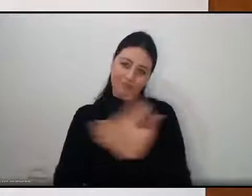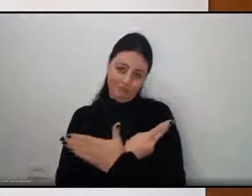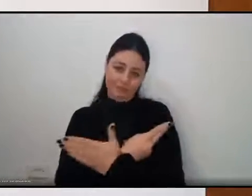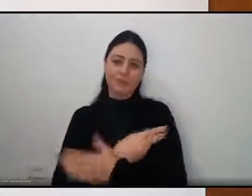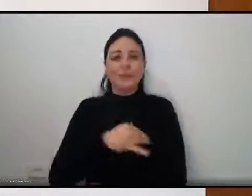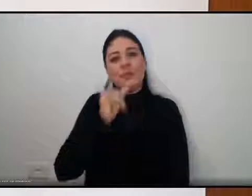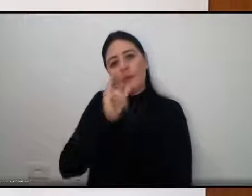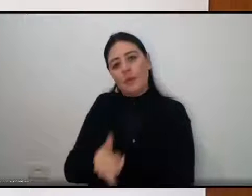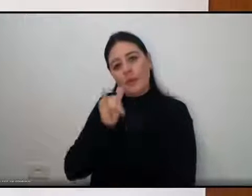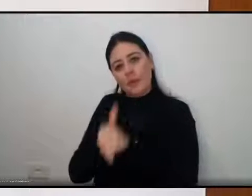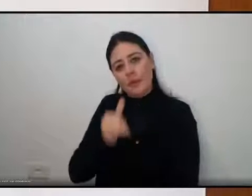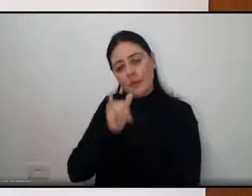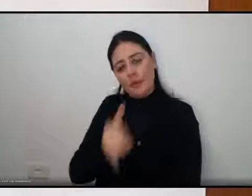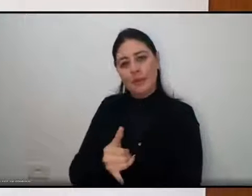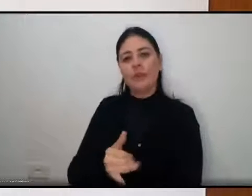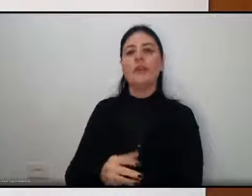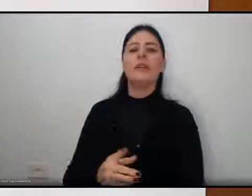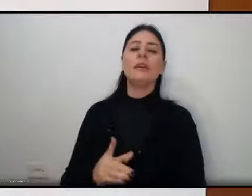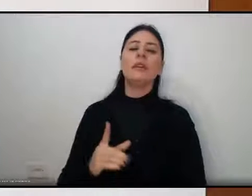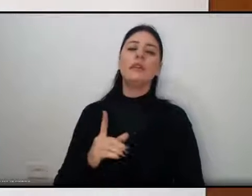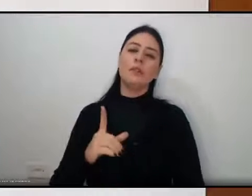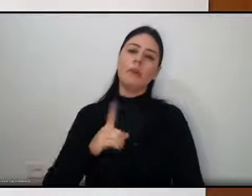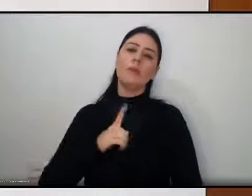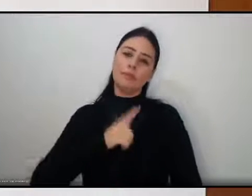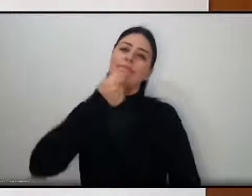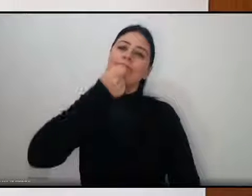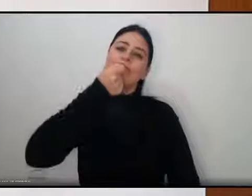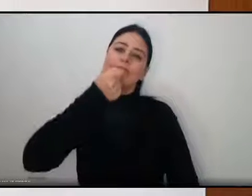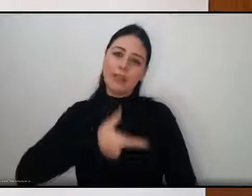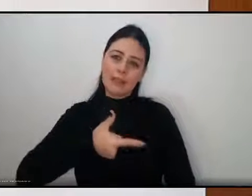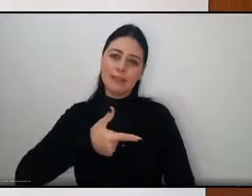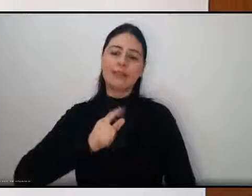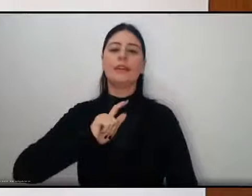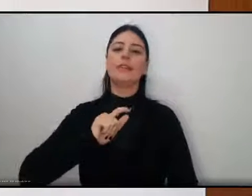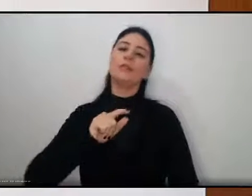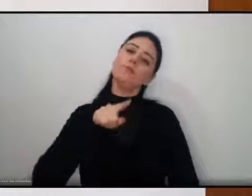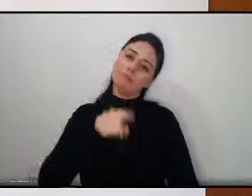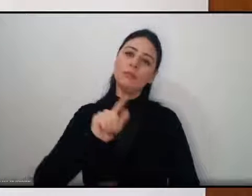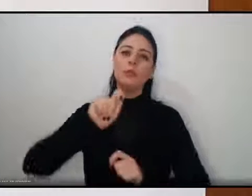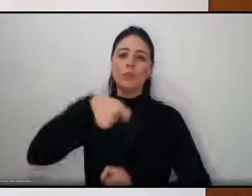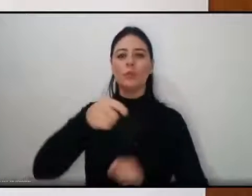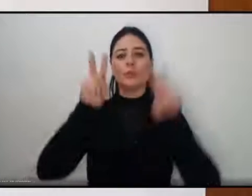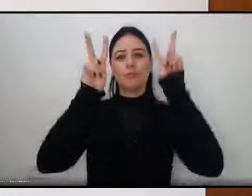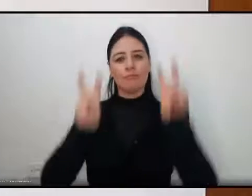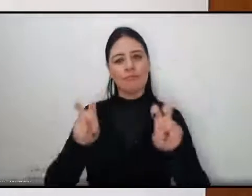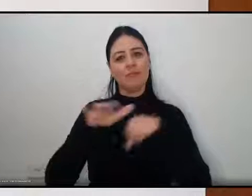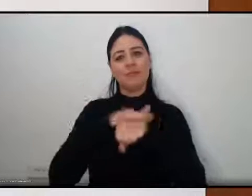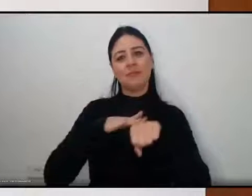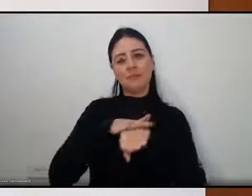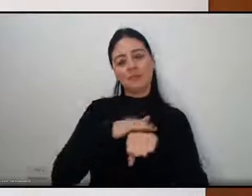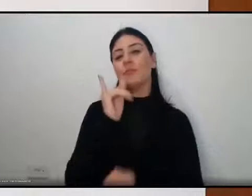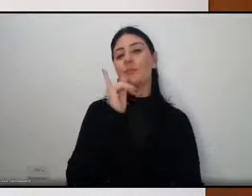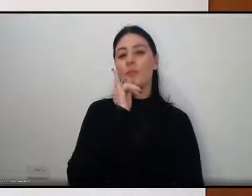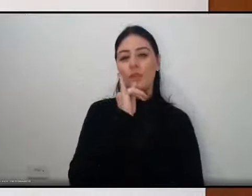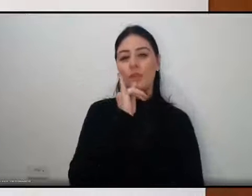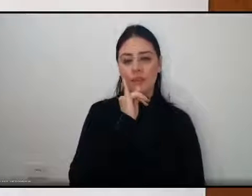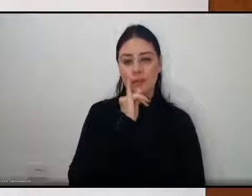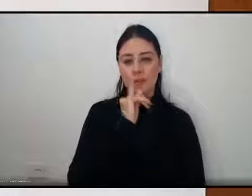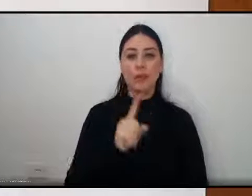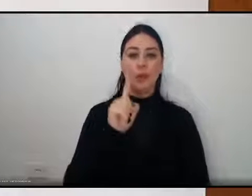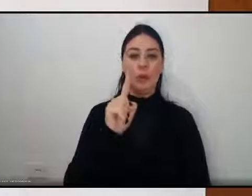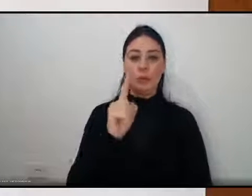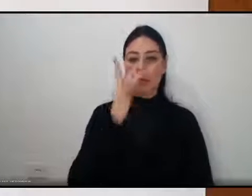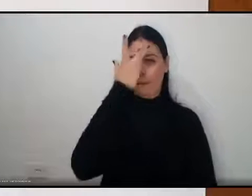Por exemplo, quando uma pessoa tinha um certo poder aquisitivo, isso há algum tempo,